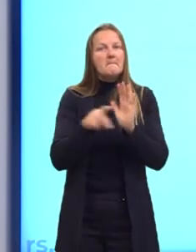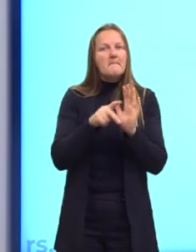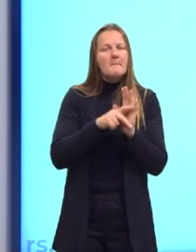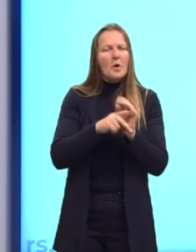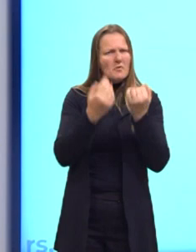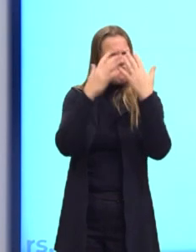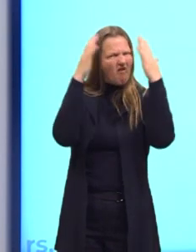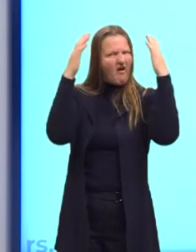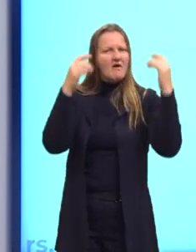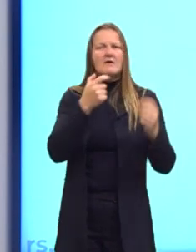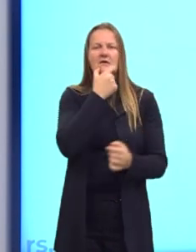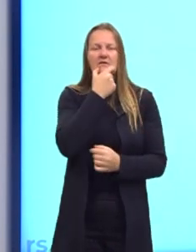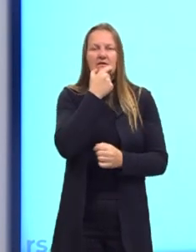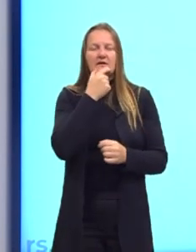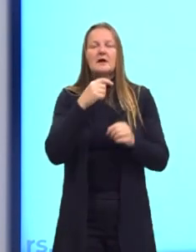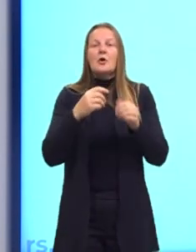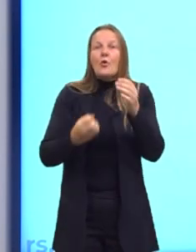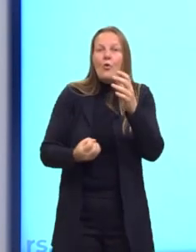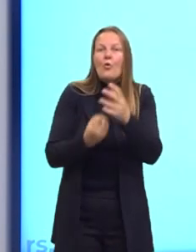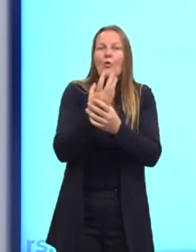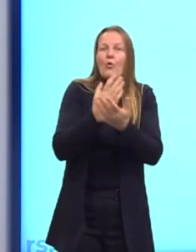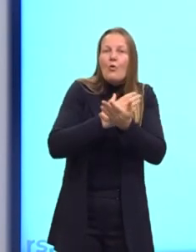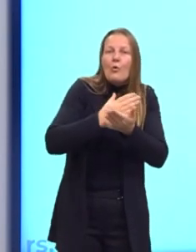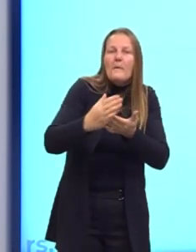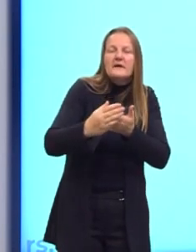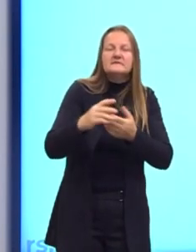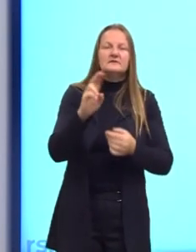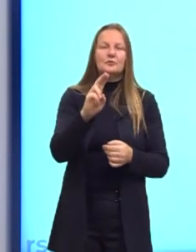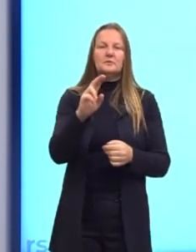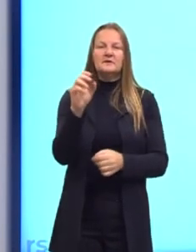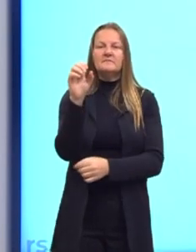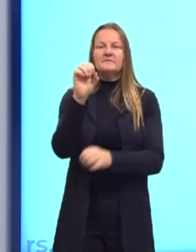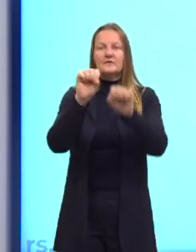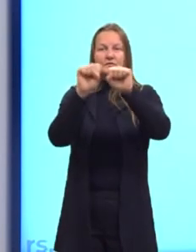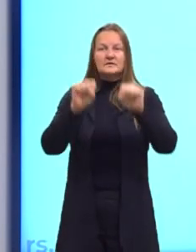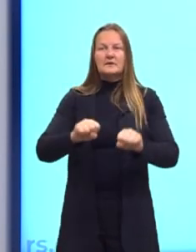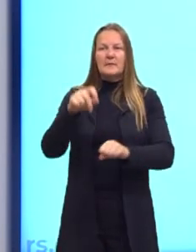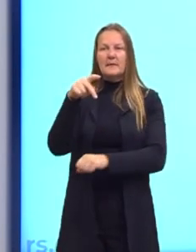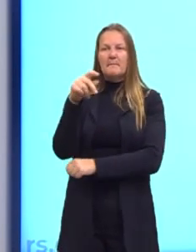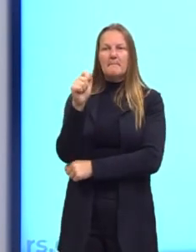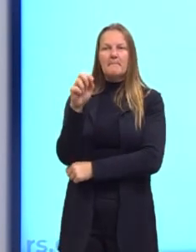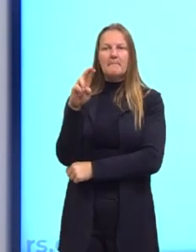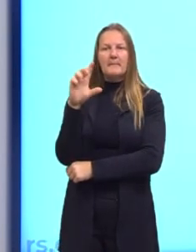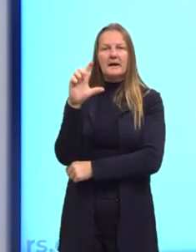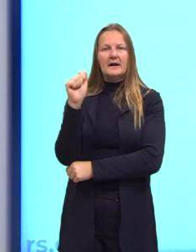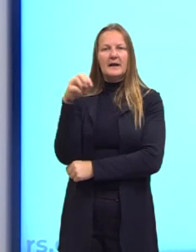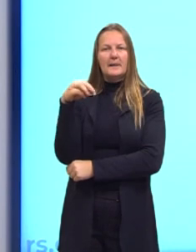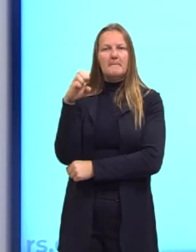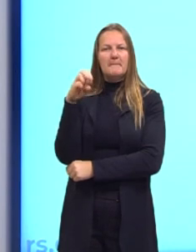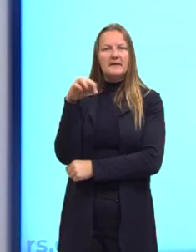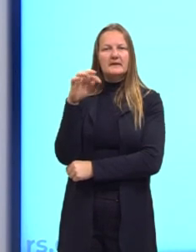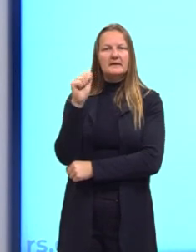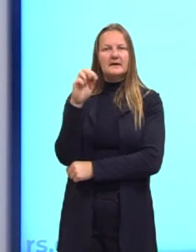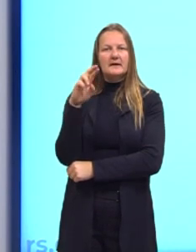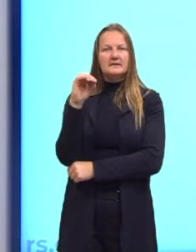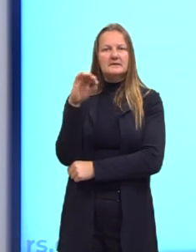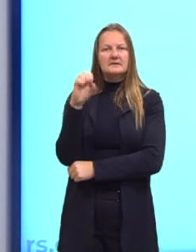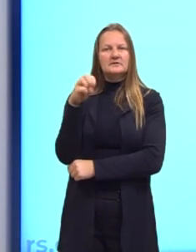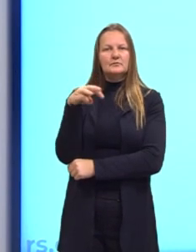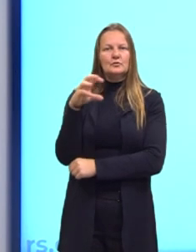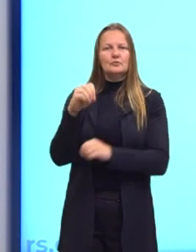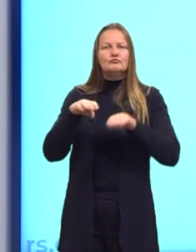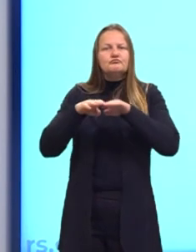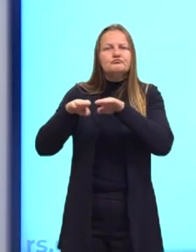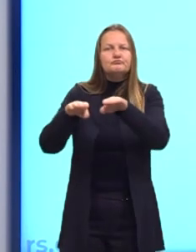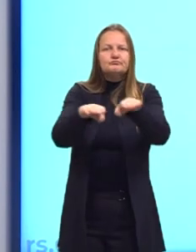que se implanta o parlamentarismo, que já é um avanço para os burgueses. Esses enfoques liberais, o que eles